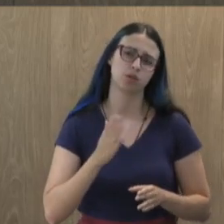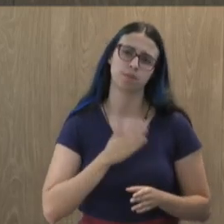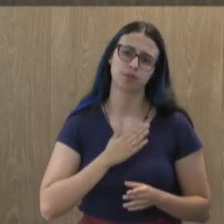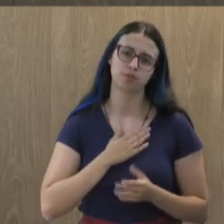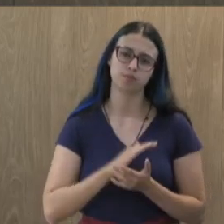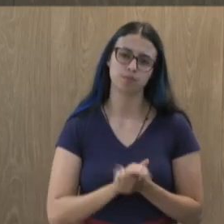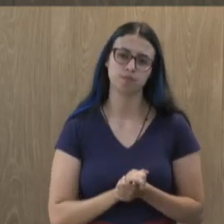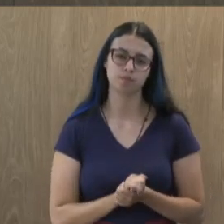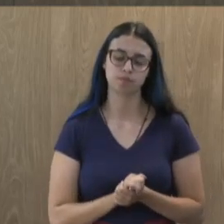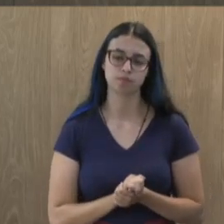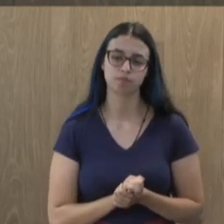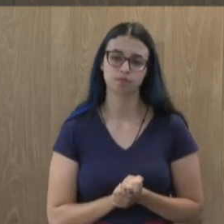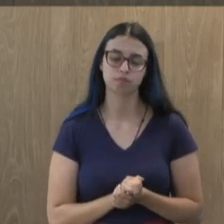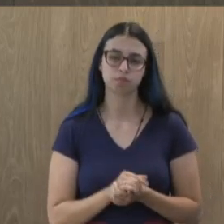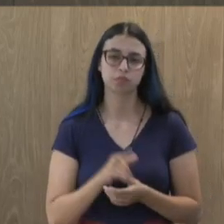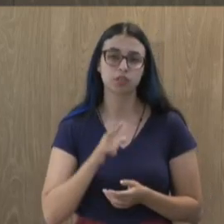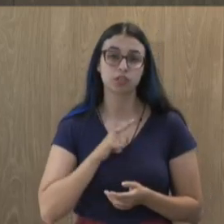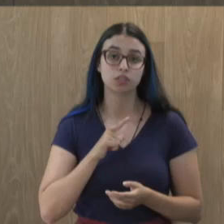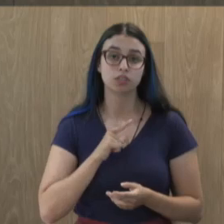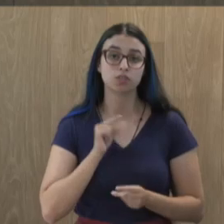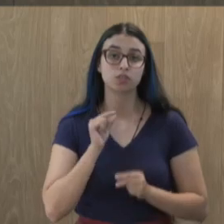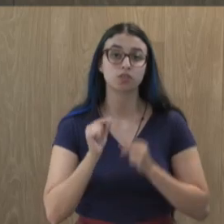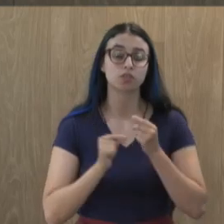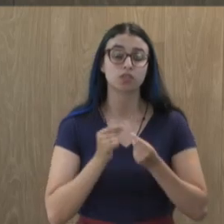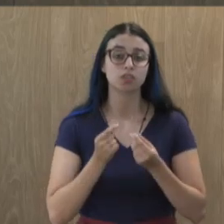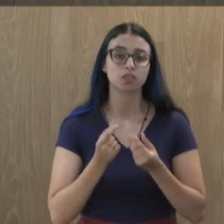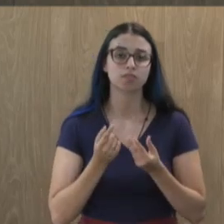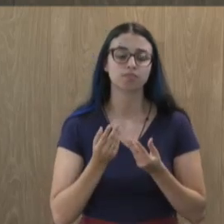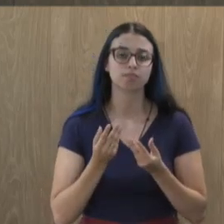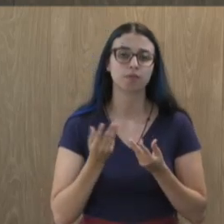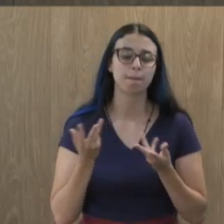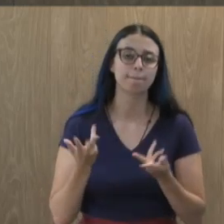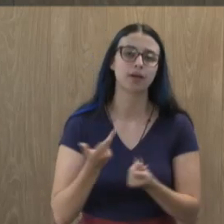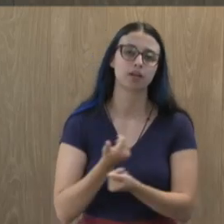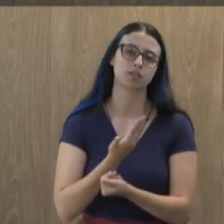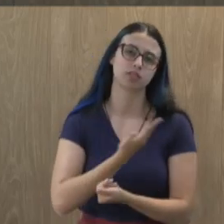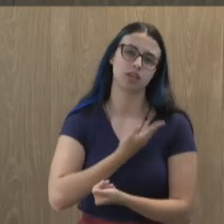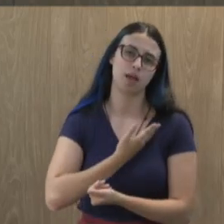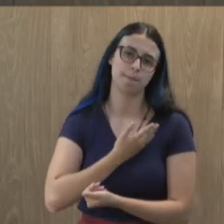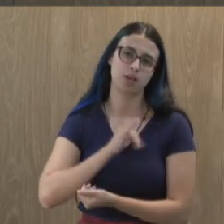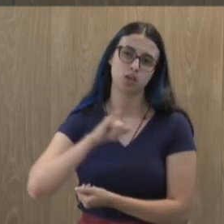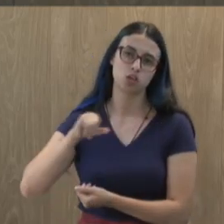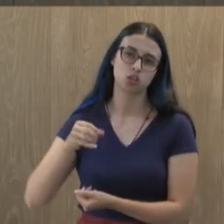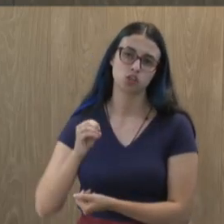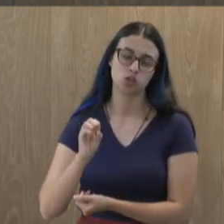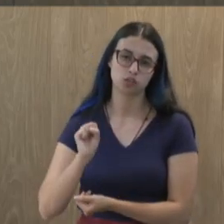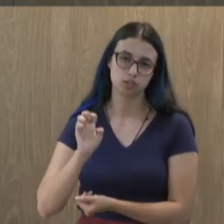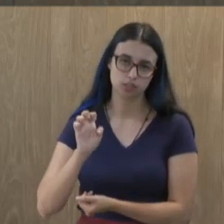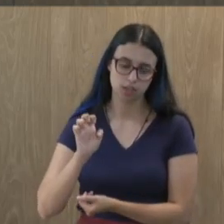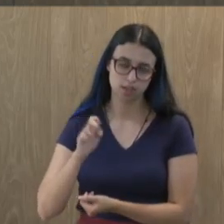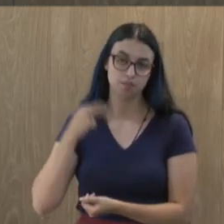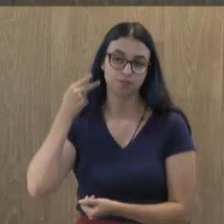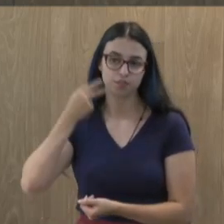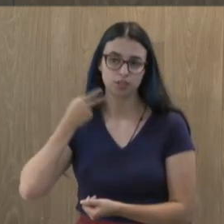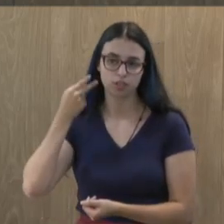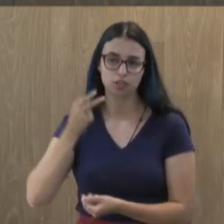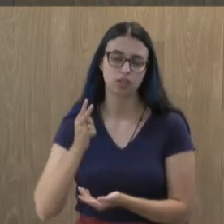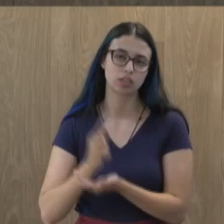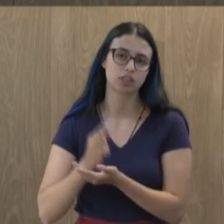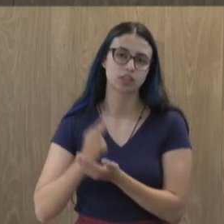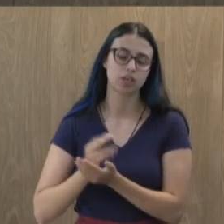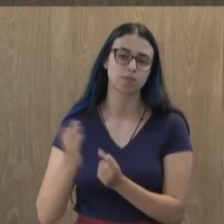privilégio de ter o amigo Zé Brás como um anjo da guarda, que sempre tem nos ajudado e nos